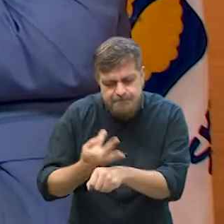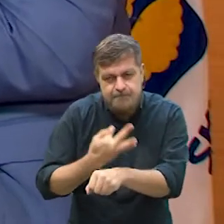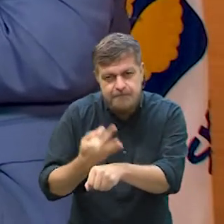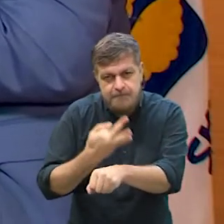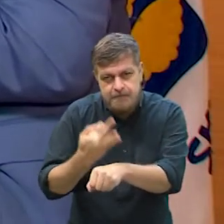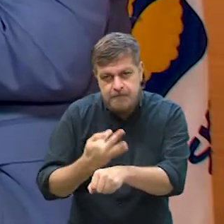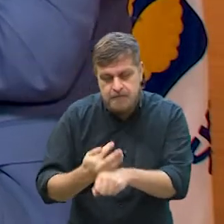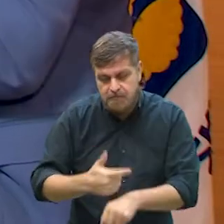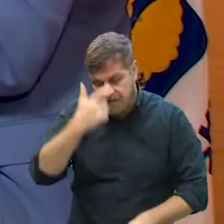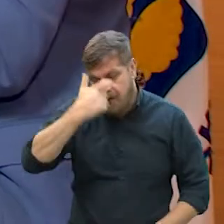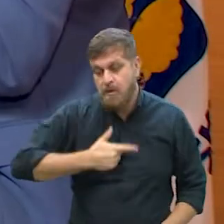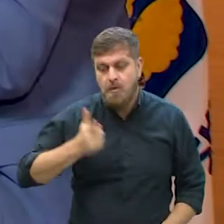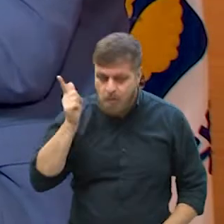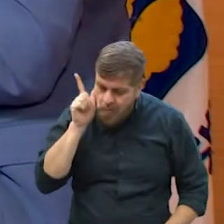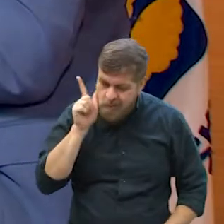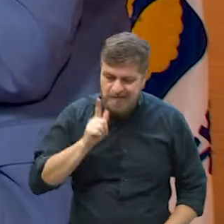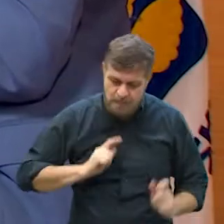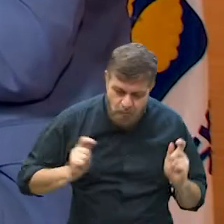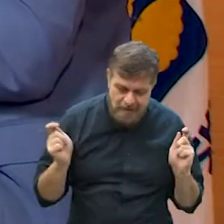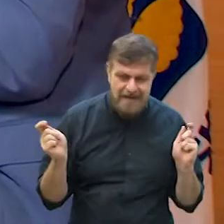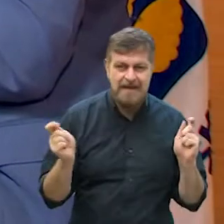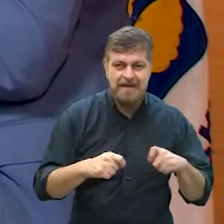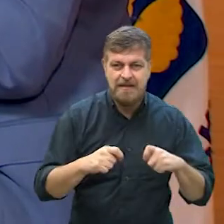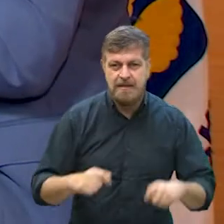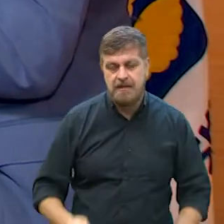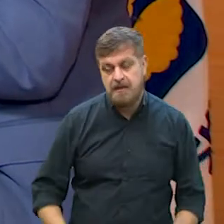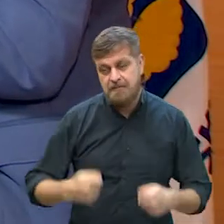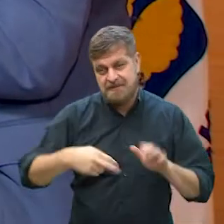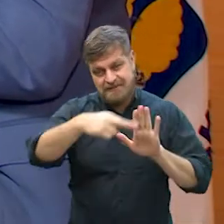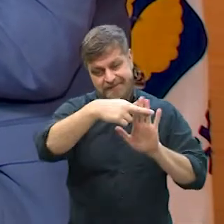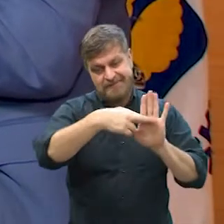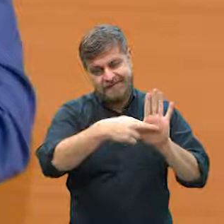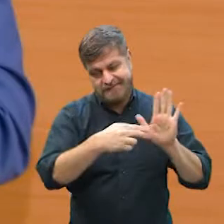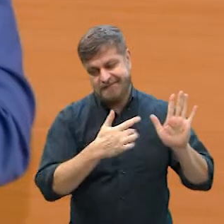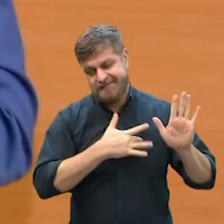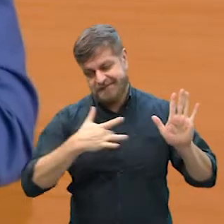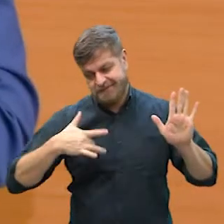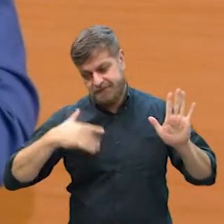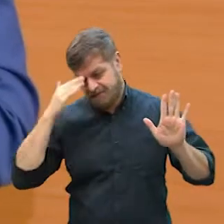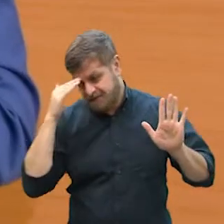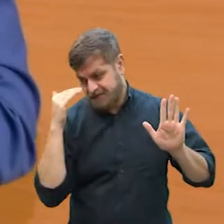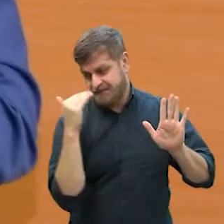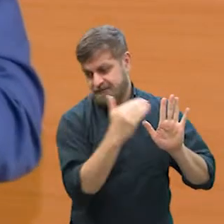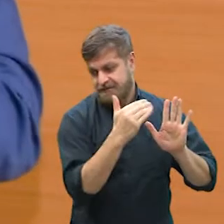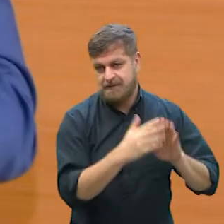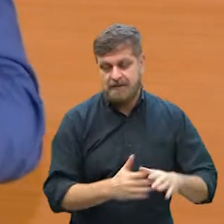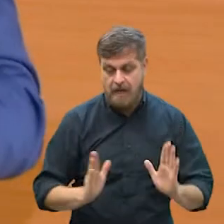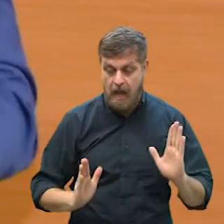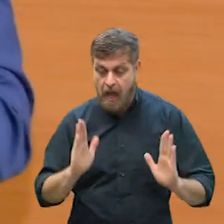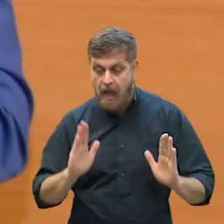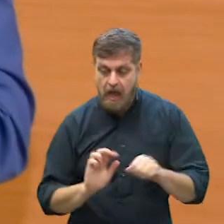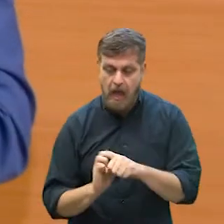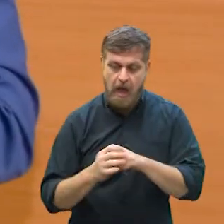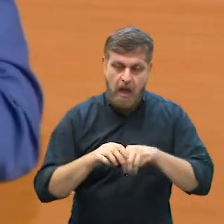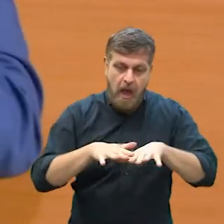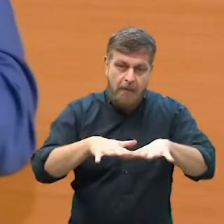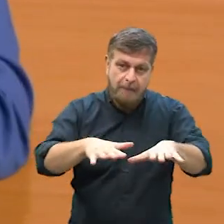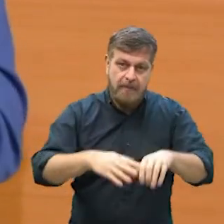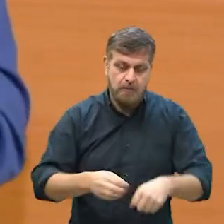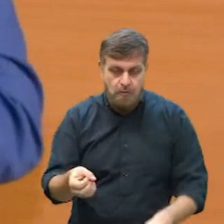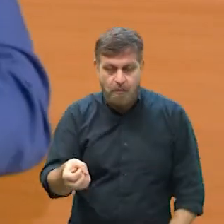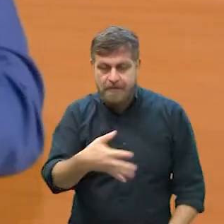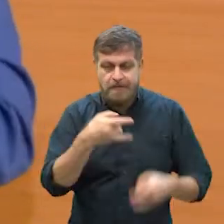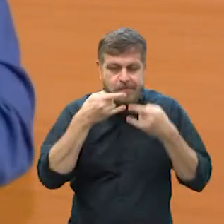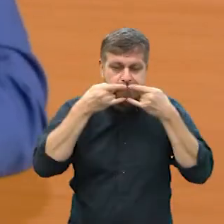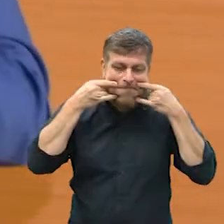fazendo o que está no nosso alcance mesmo, Tenho que respeitar esse novo momento que nós estamos vivendo,